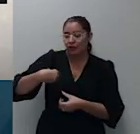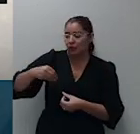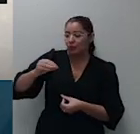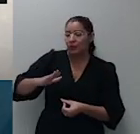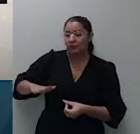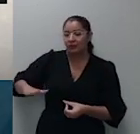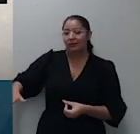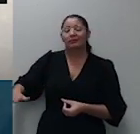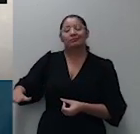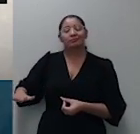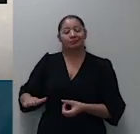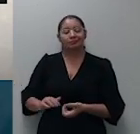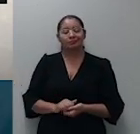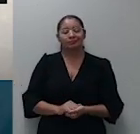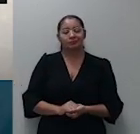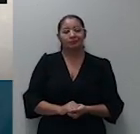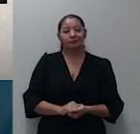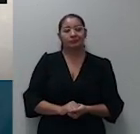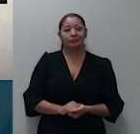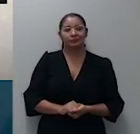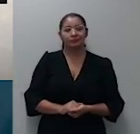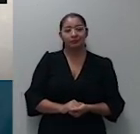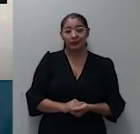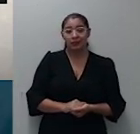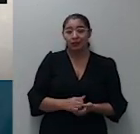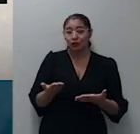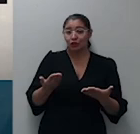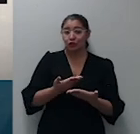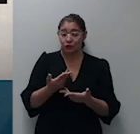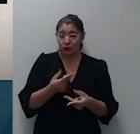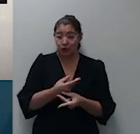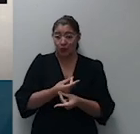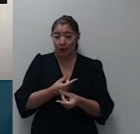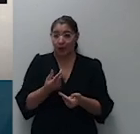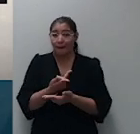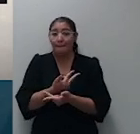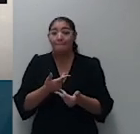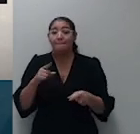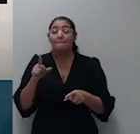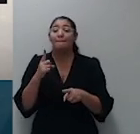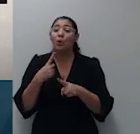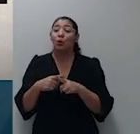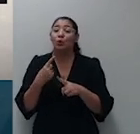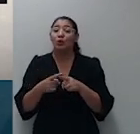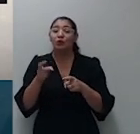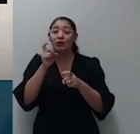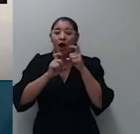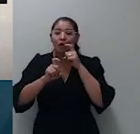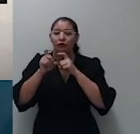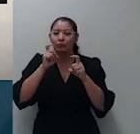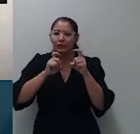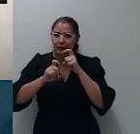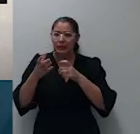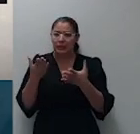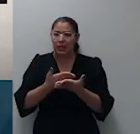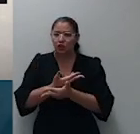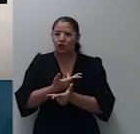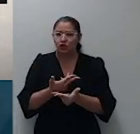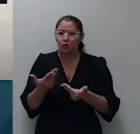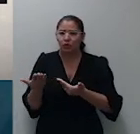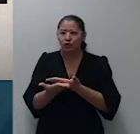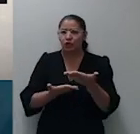que tiveram seu patrimônio onerado por quem não possuía administração livre e disposição de bens deixados aos filhos